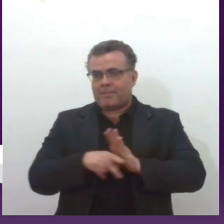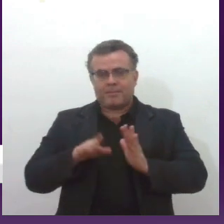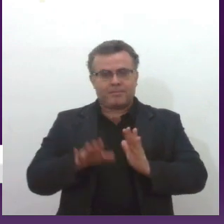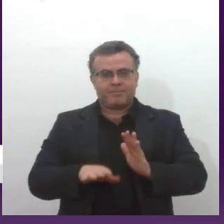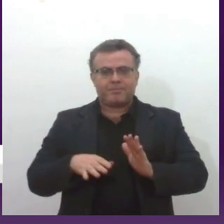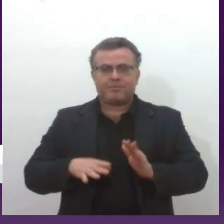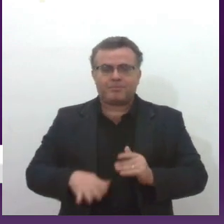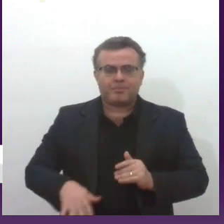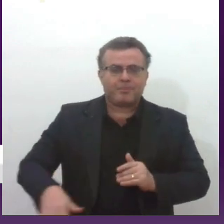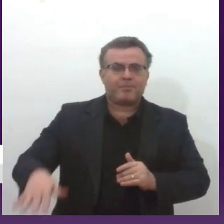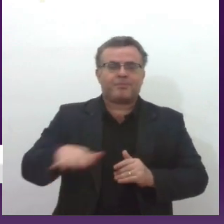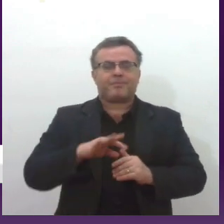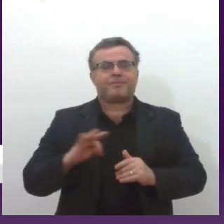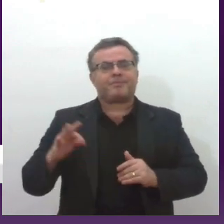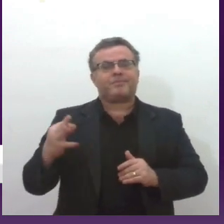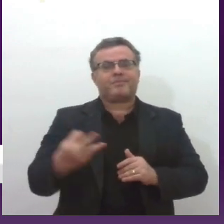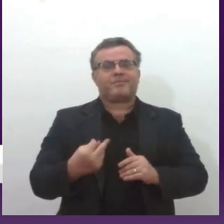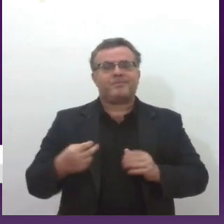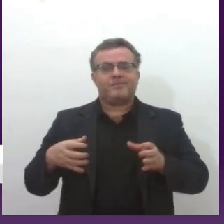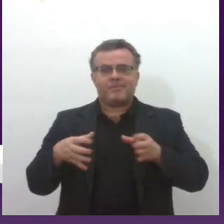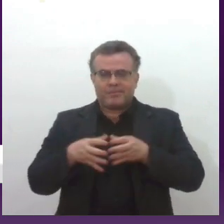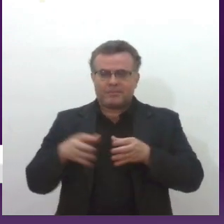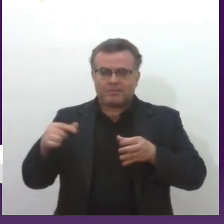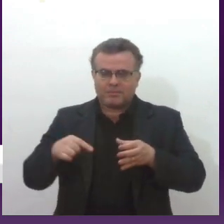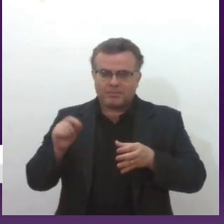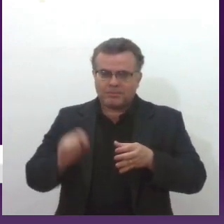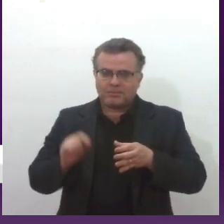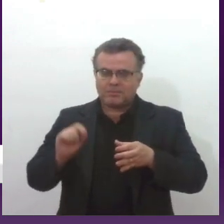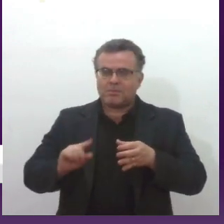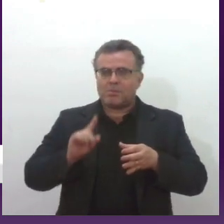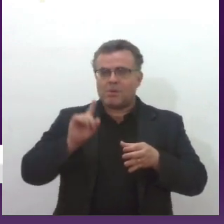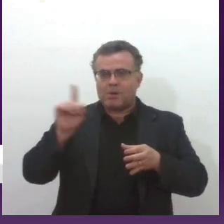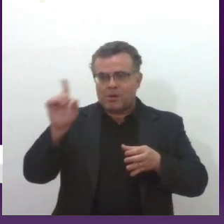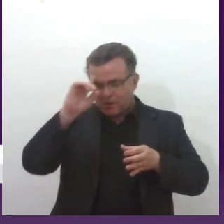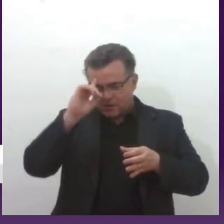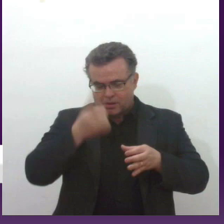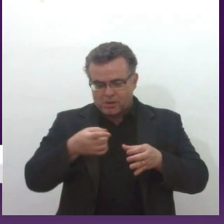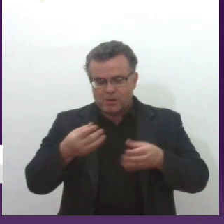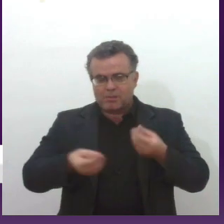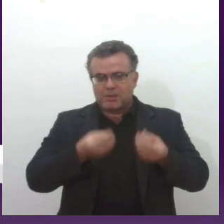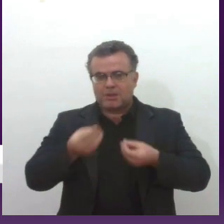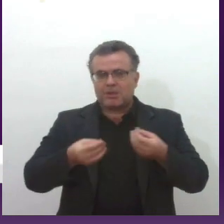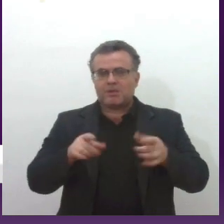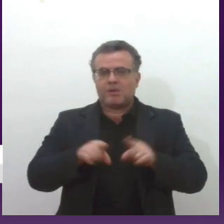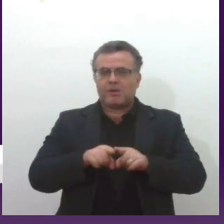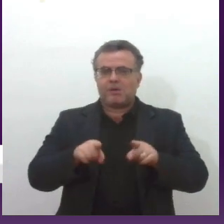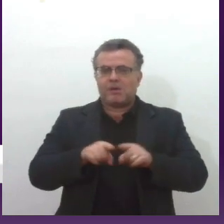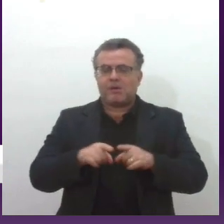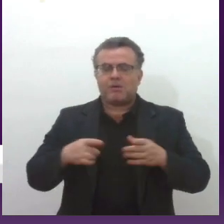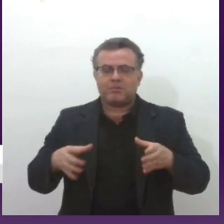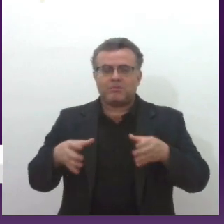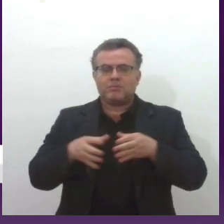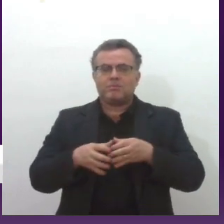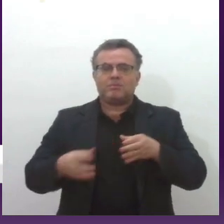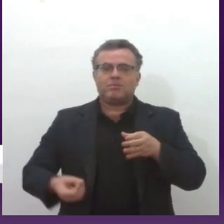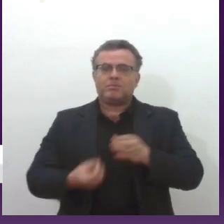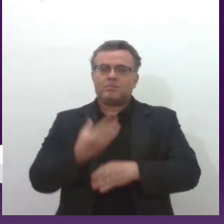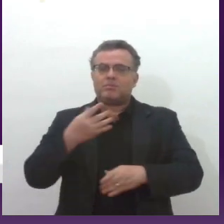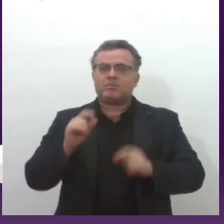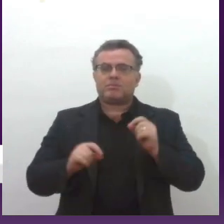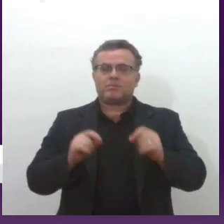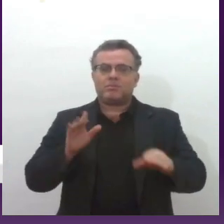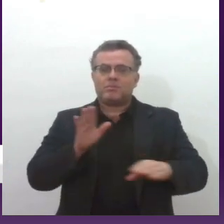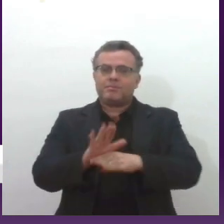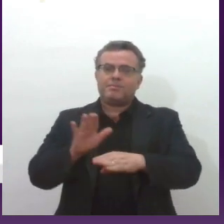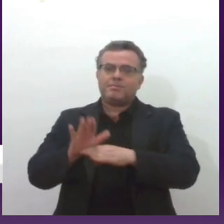do poder até quem executa, de quem está lá em cima da decisão até quem executa, e ele foi importante porque ele nos possibilitou tratar